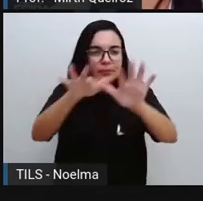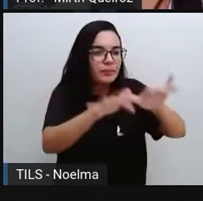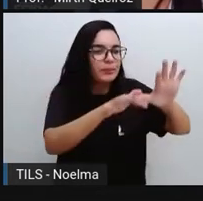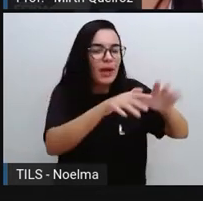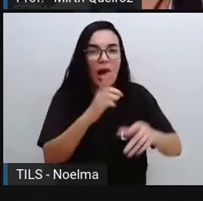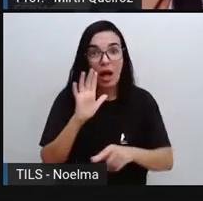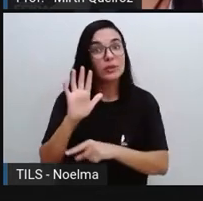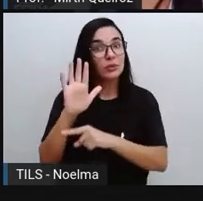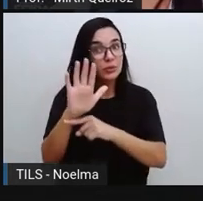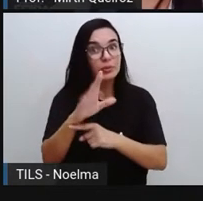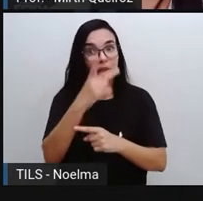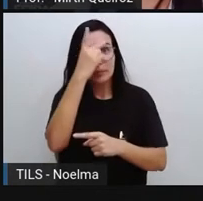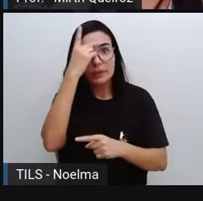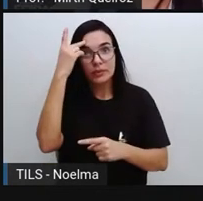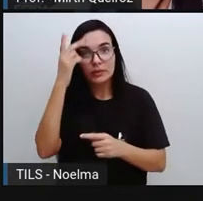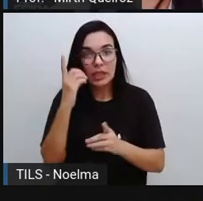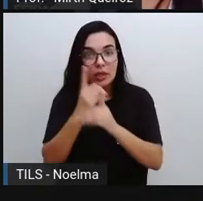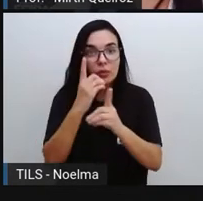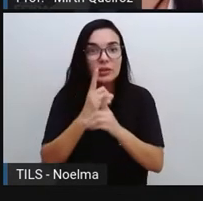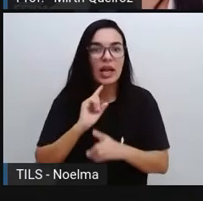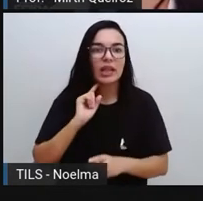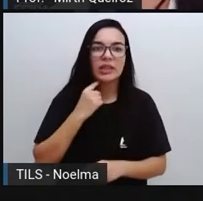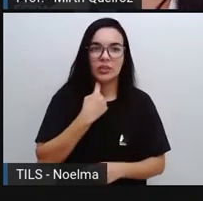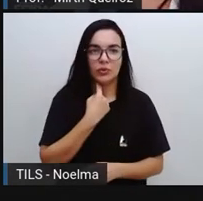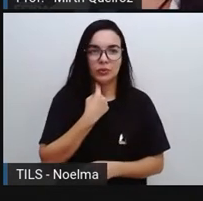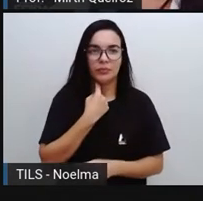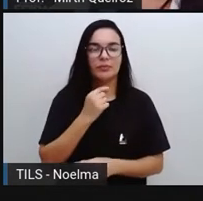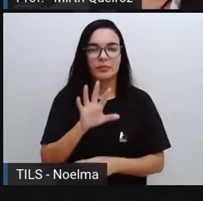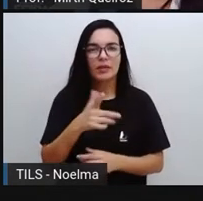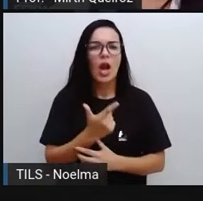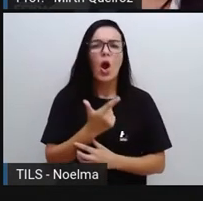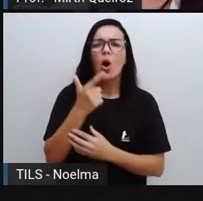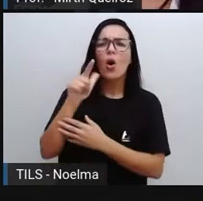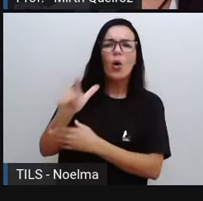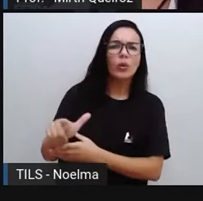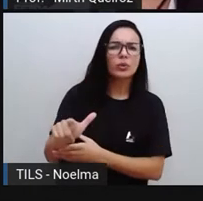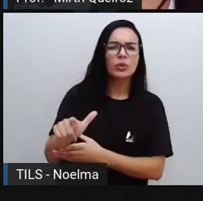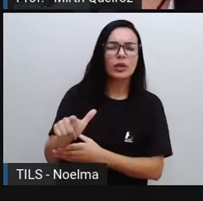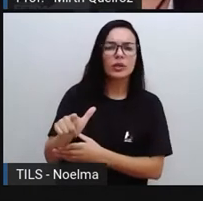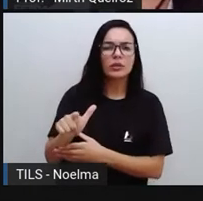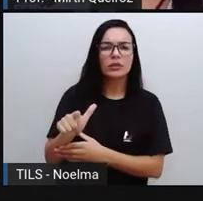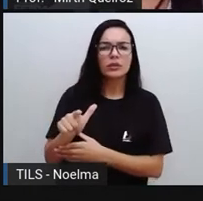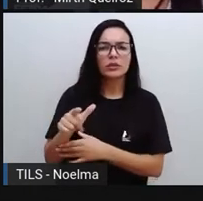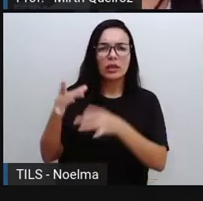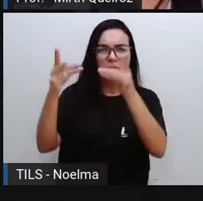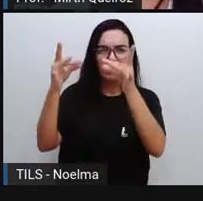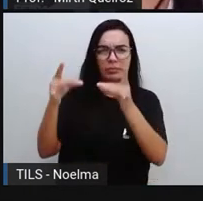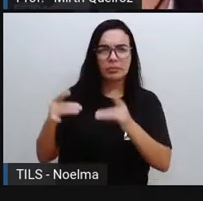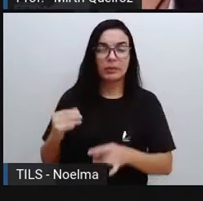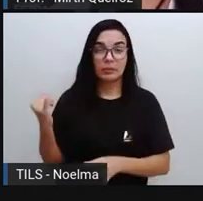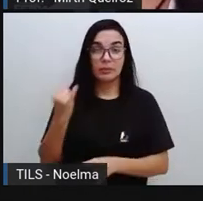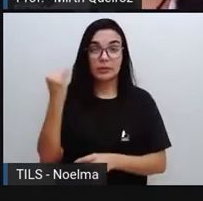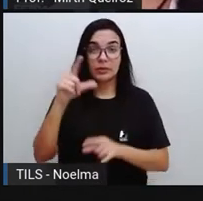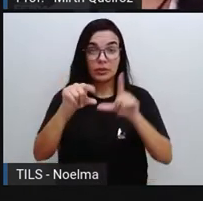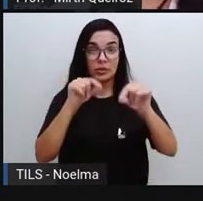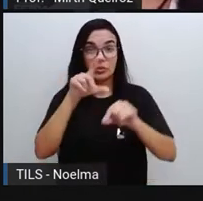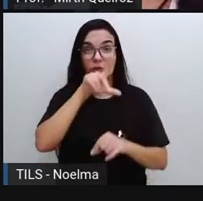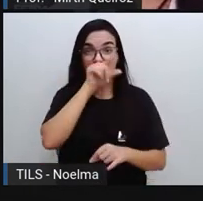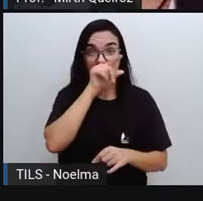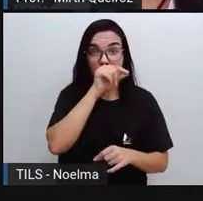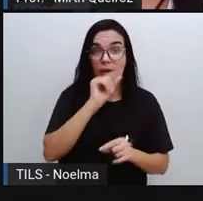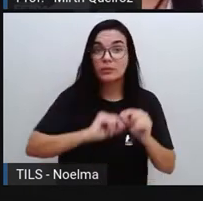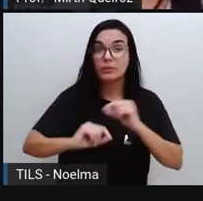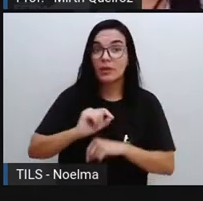Lima a encontrar os lixões. Outro fator importante para a escolha desses animais foi a grande distância